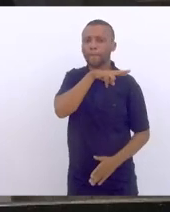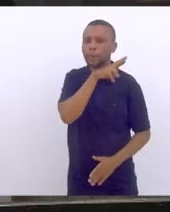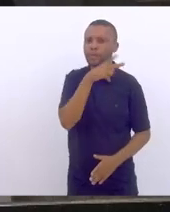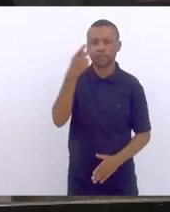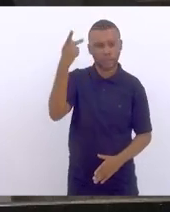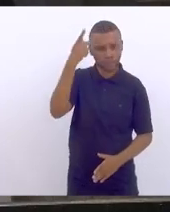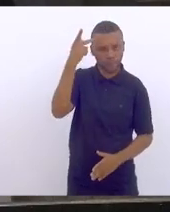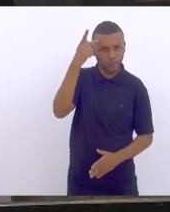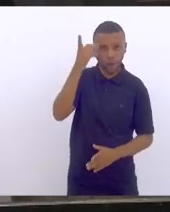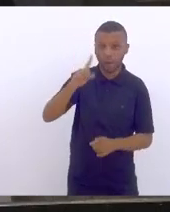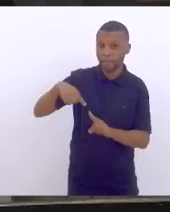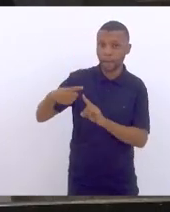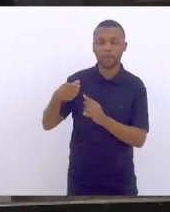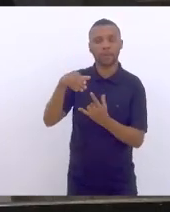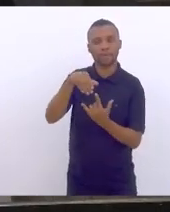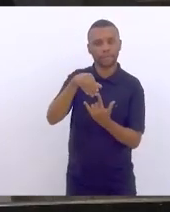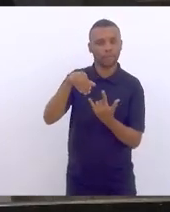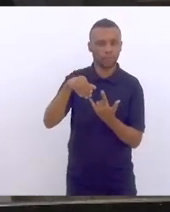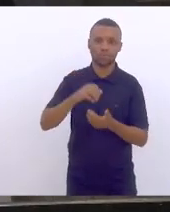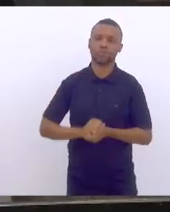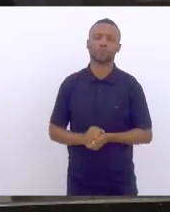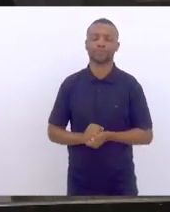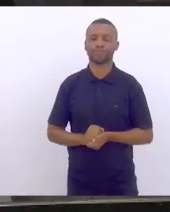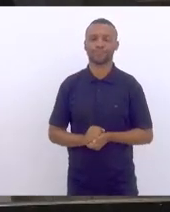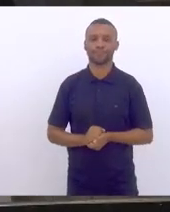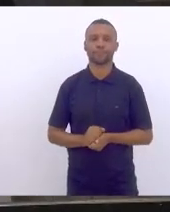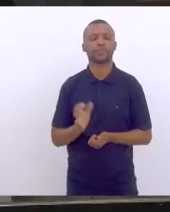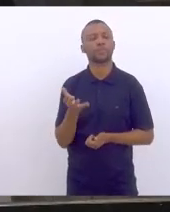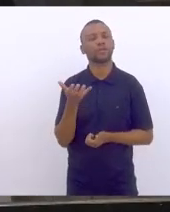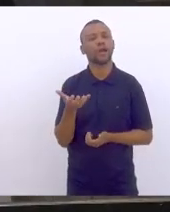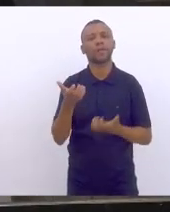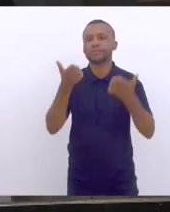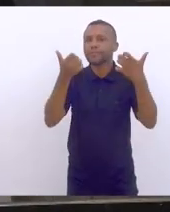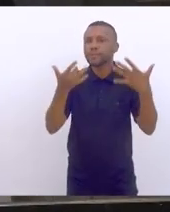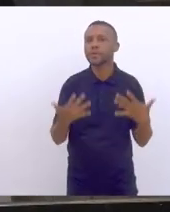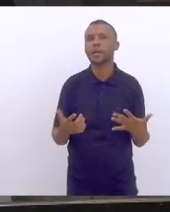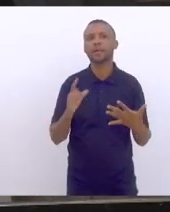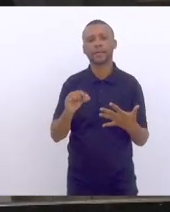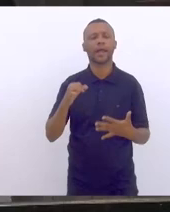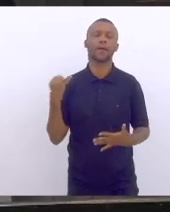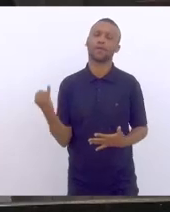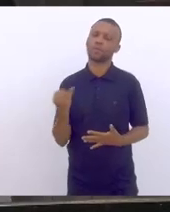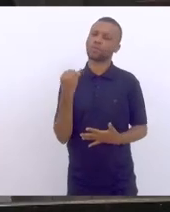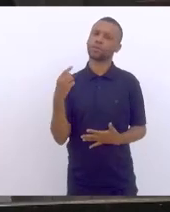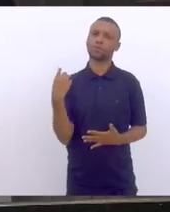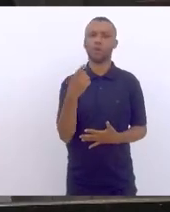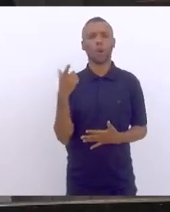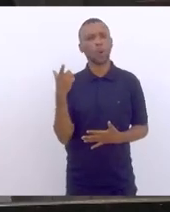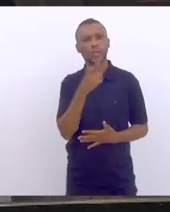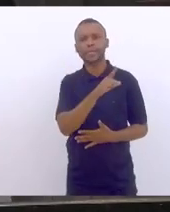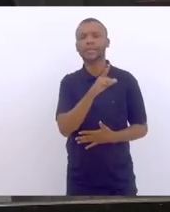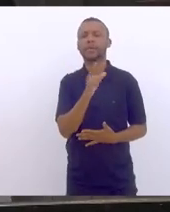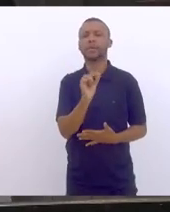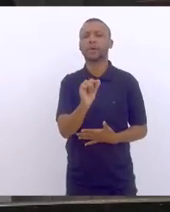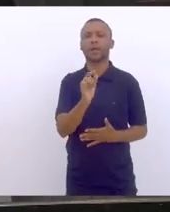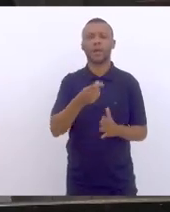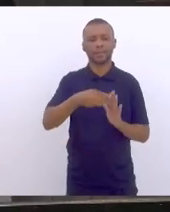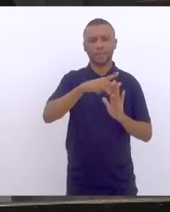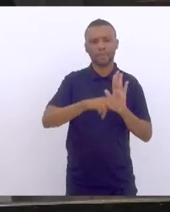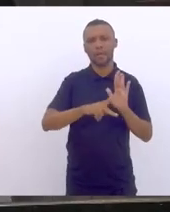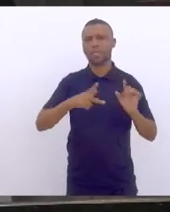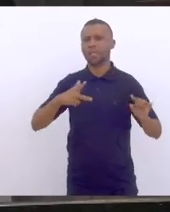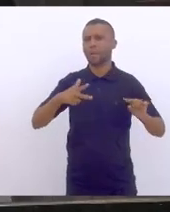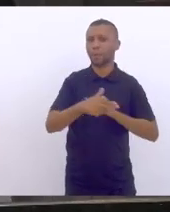em São Paulo e à Fiocruz. Então, quero aqui dizer que é muito importante que a gente consiga barrar no